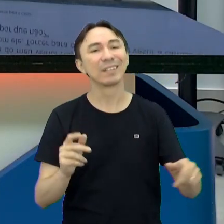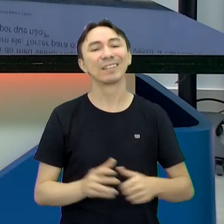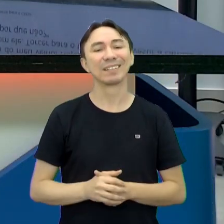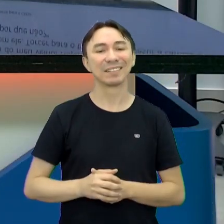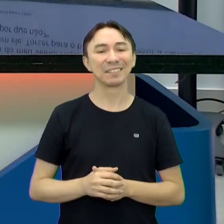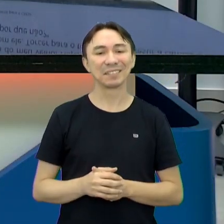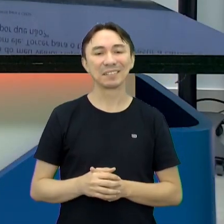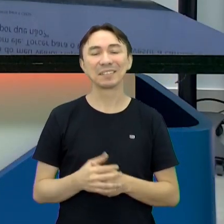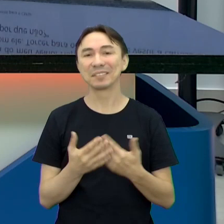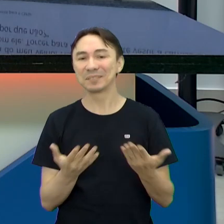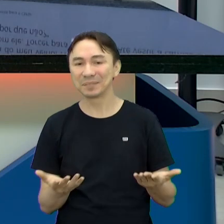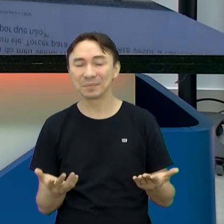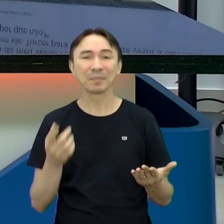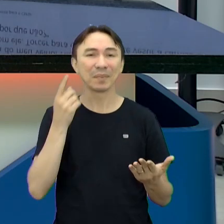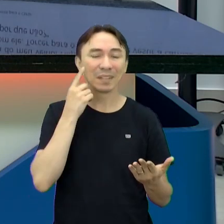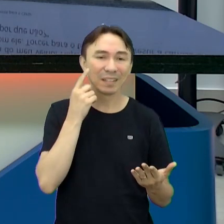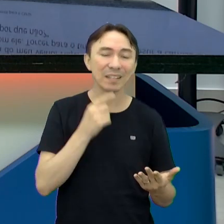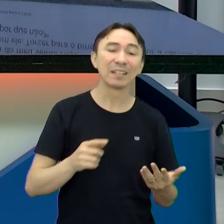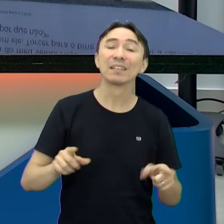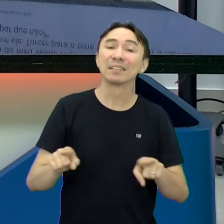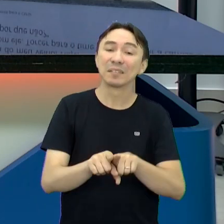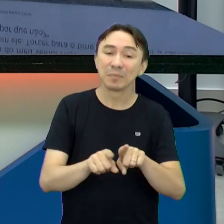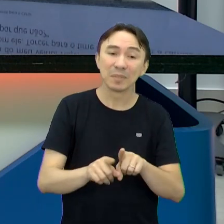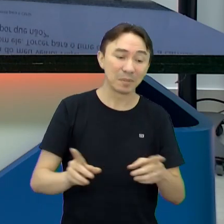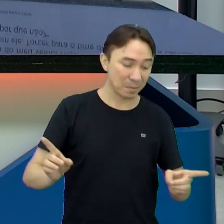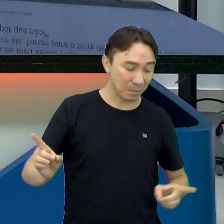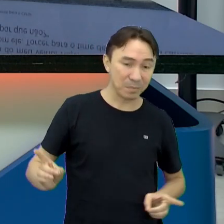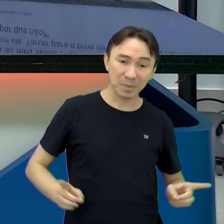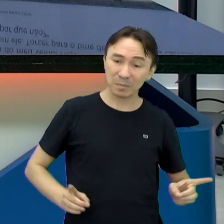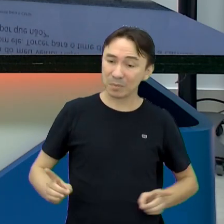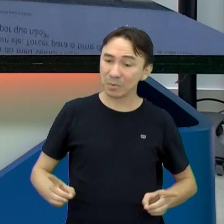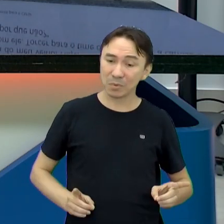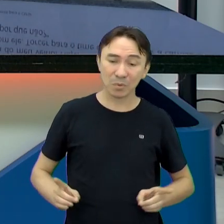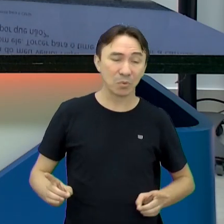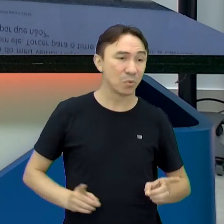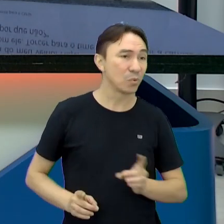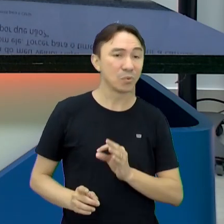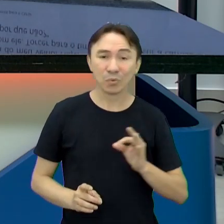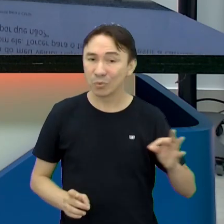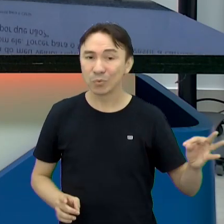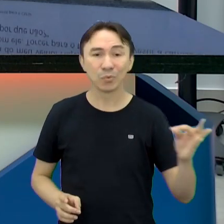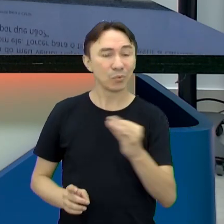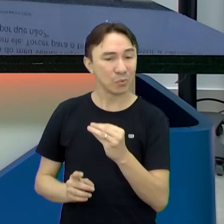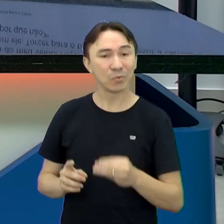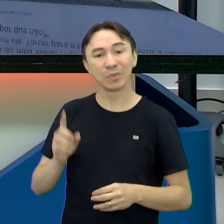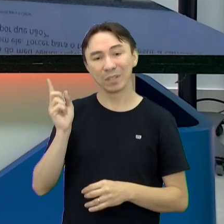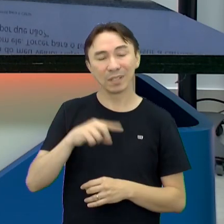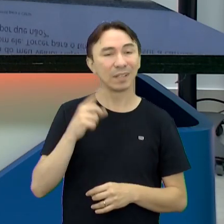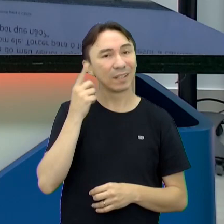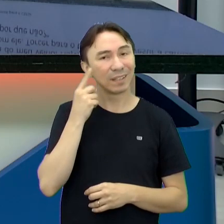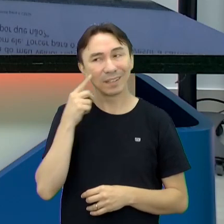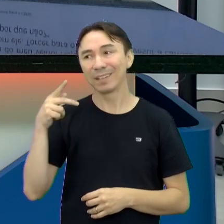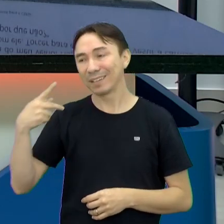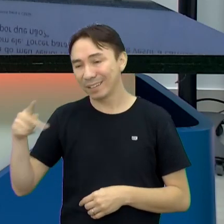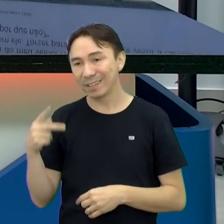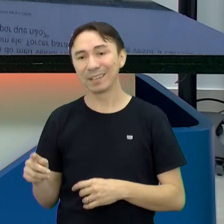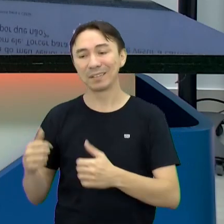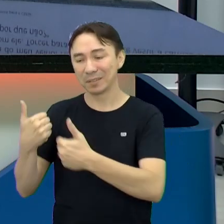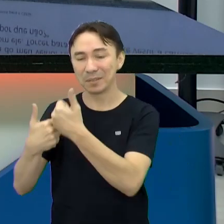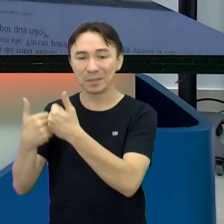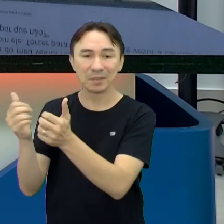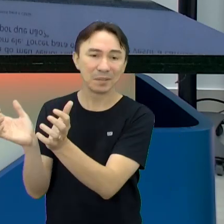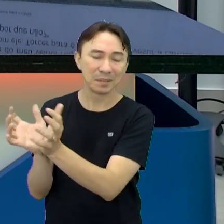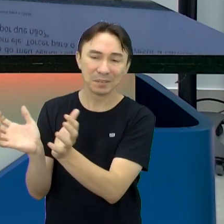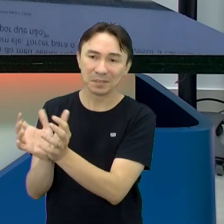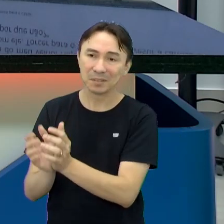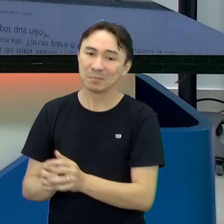meus primos todos torcem Para o mesmo time Que meu pai torcia Então assim É da família Em casa eu não sei o aconteceu Se faltou ele dar uma camisa Se faltou ele levar no estádio